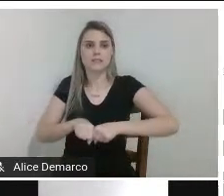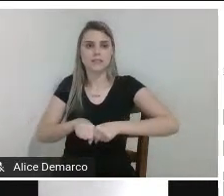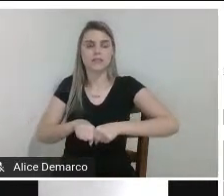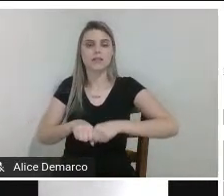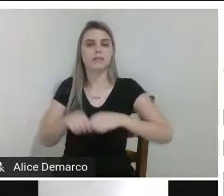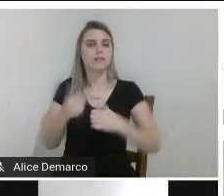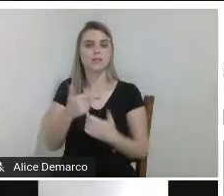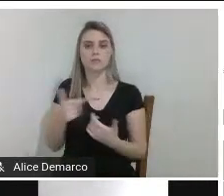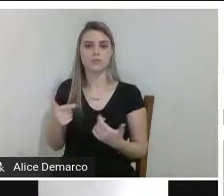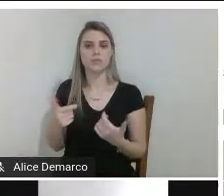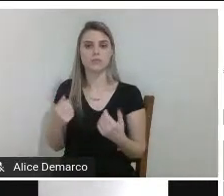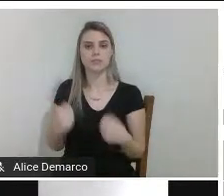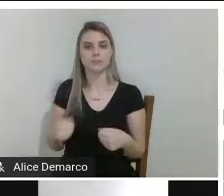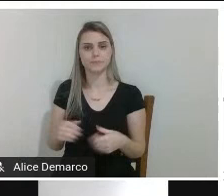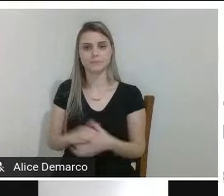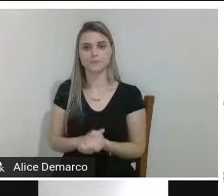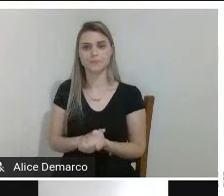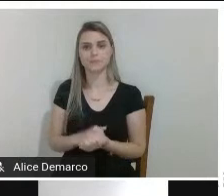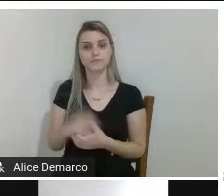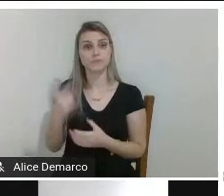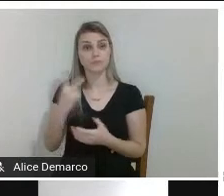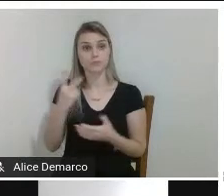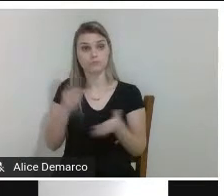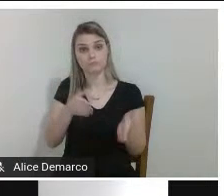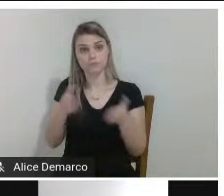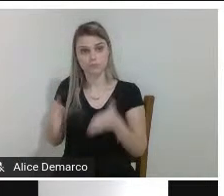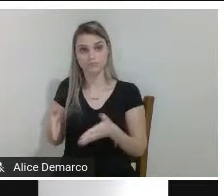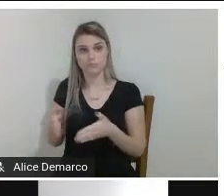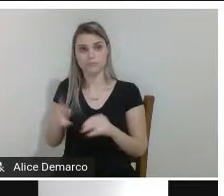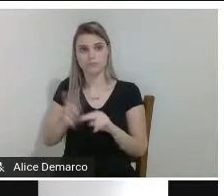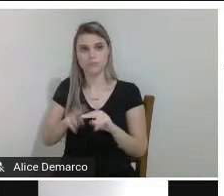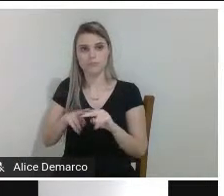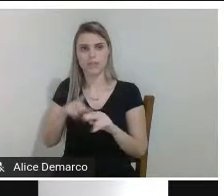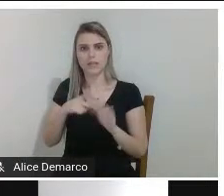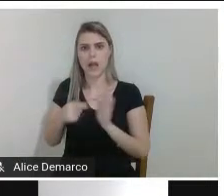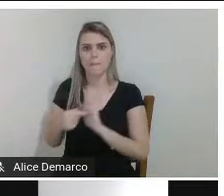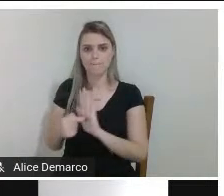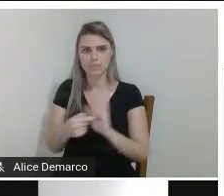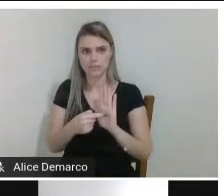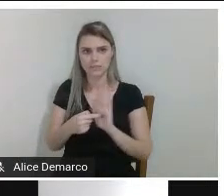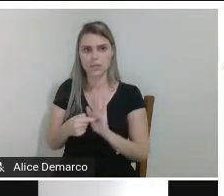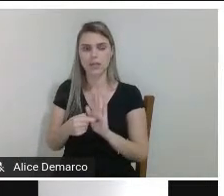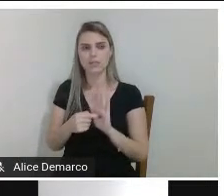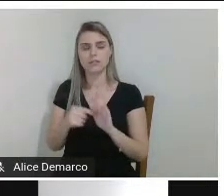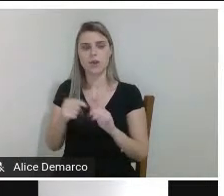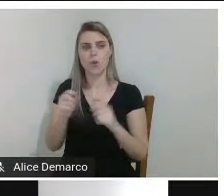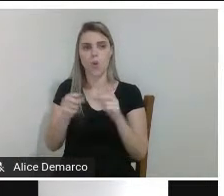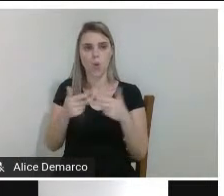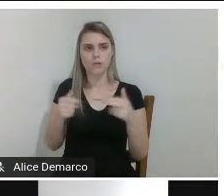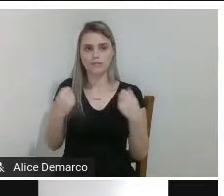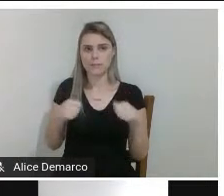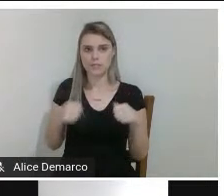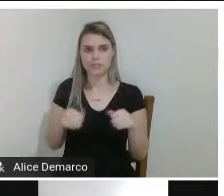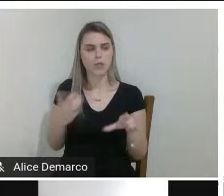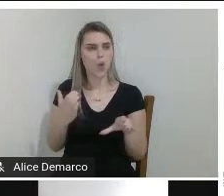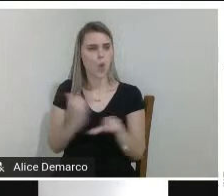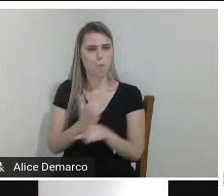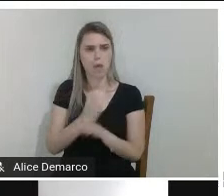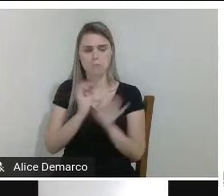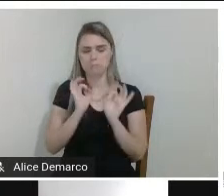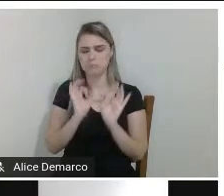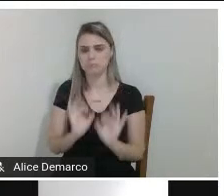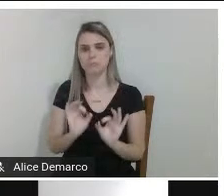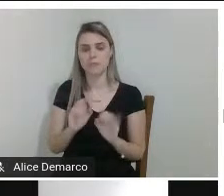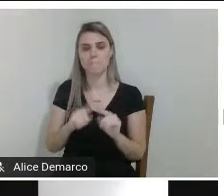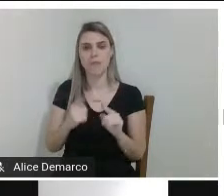segunda cadeira ela apresenta esses itens ela tem uma estrutura mais complexa que ela custa mais de 3 mil reais